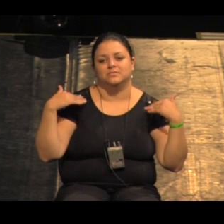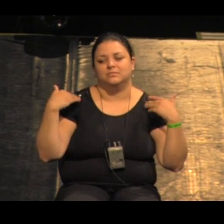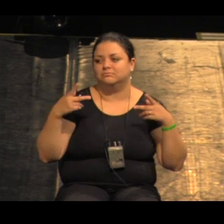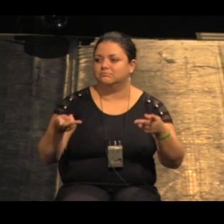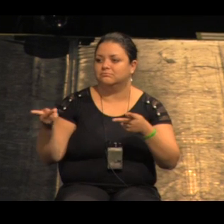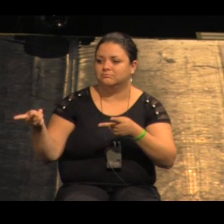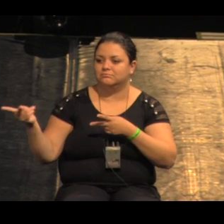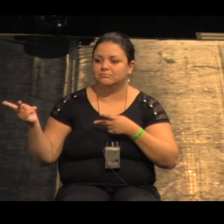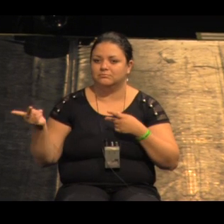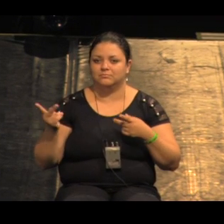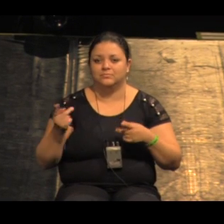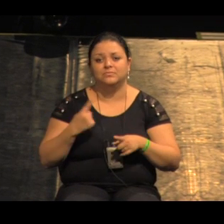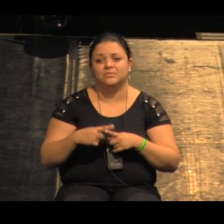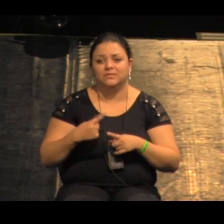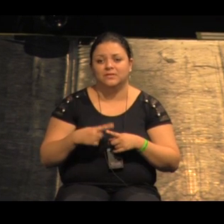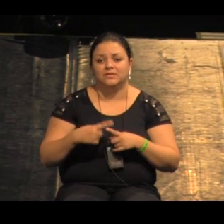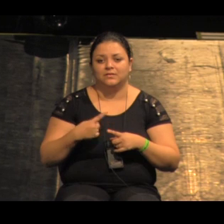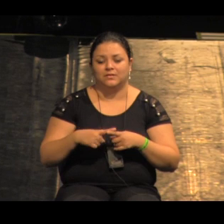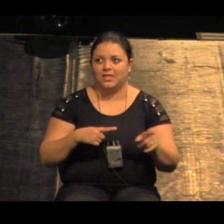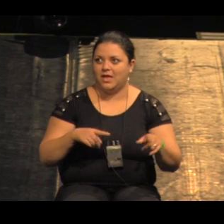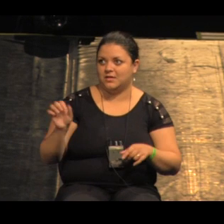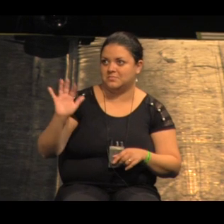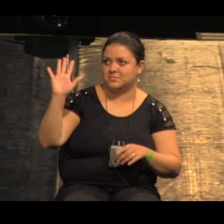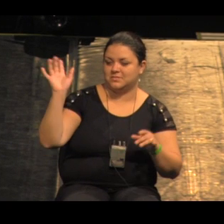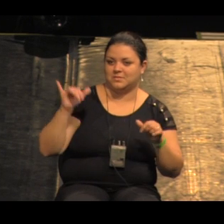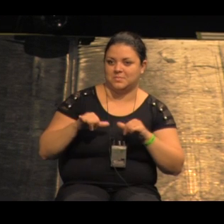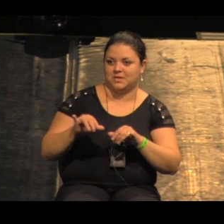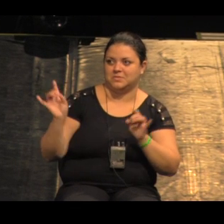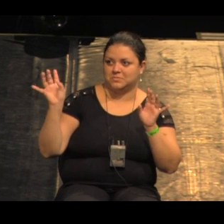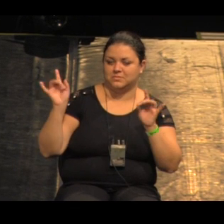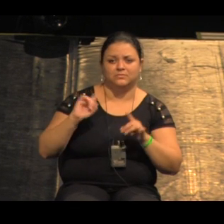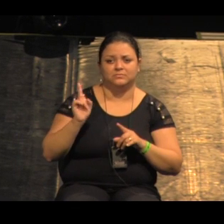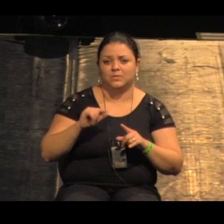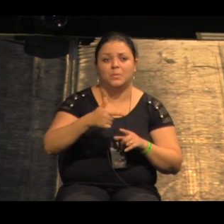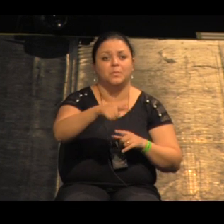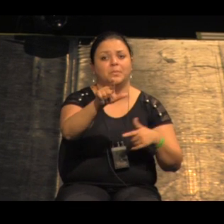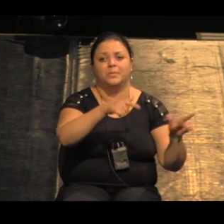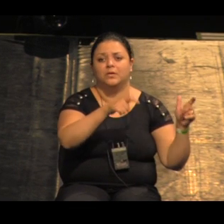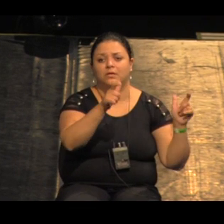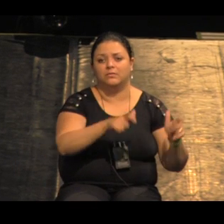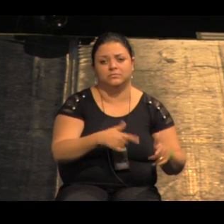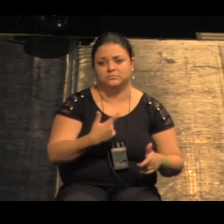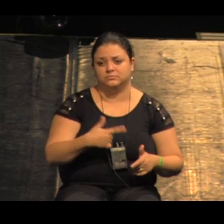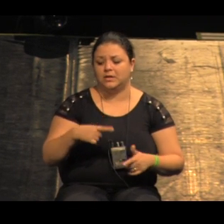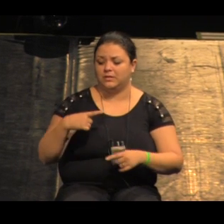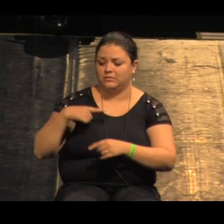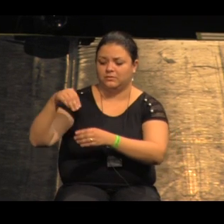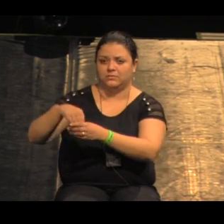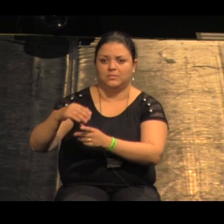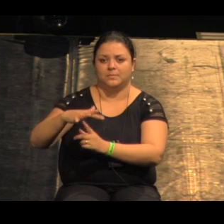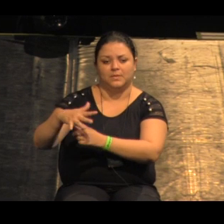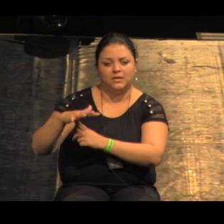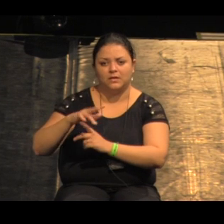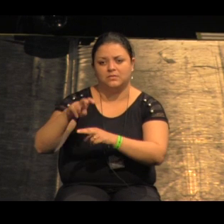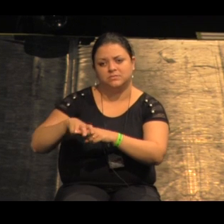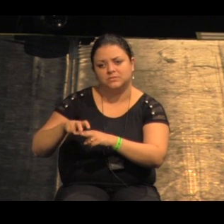o Carrefour é uma maravilha? não, não é uma maravilha eles não acham mas não tem outro lugar para ir aqui eles podem ir tem lugar para sentar tem uma pracinha interna tomar